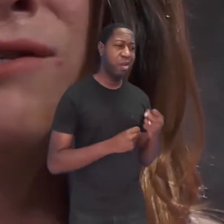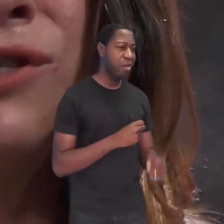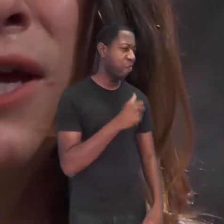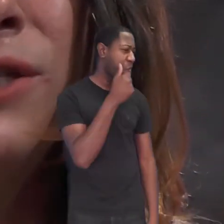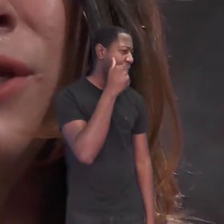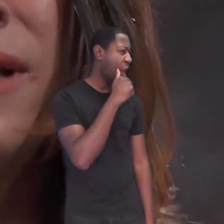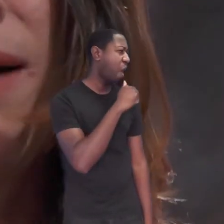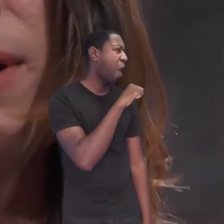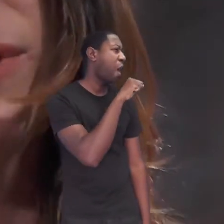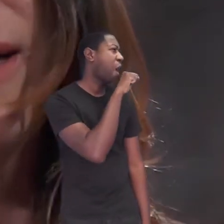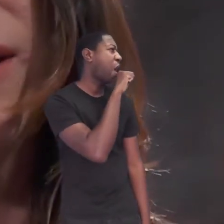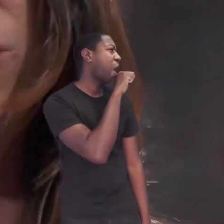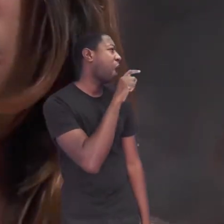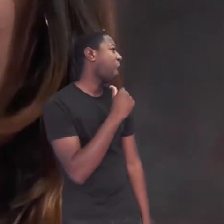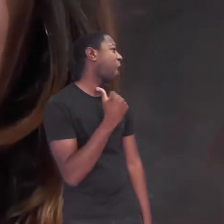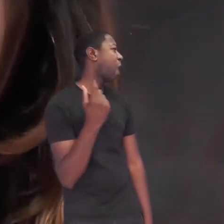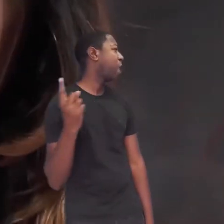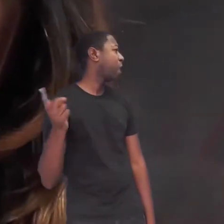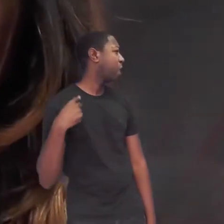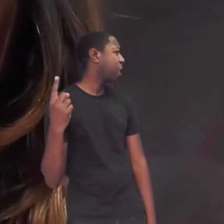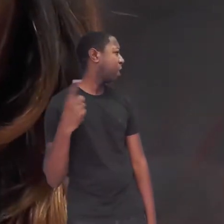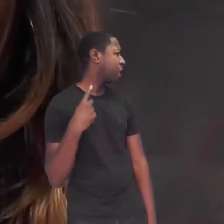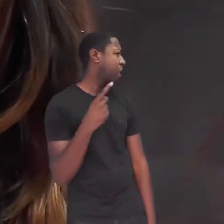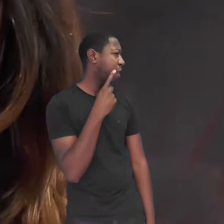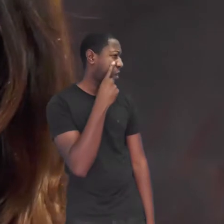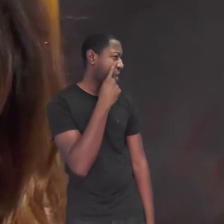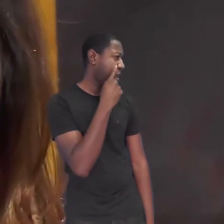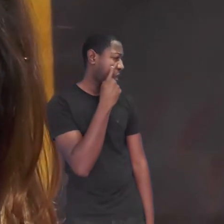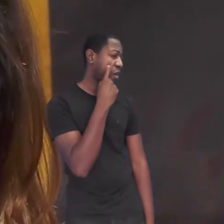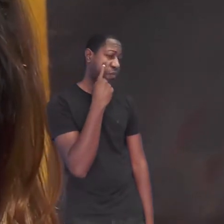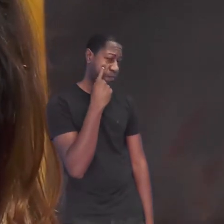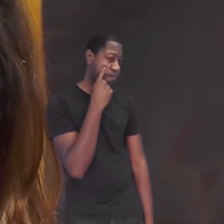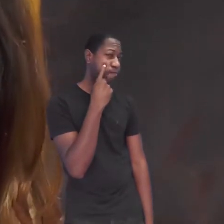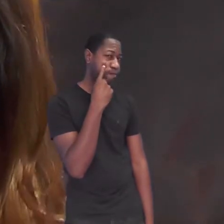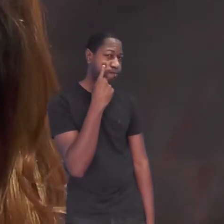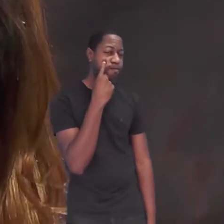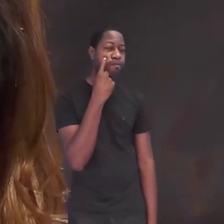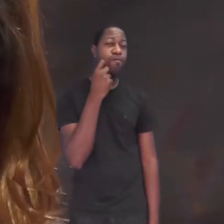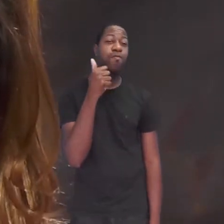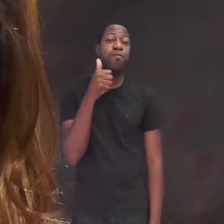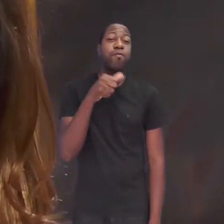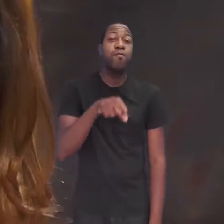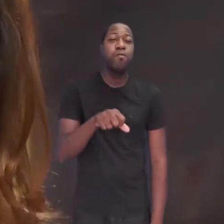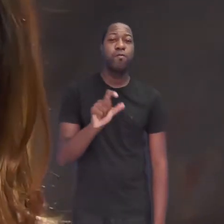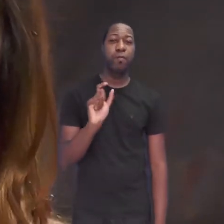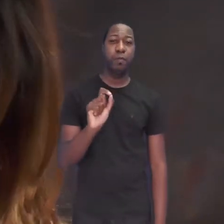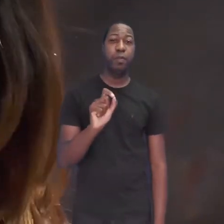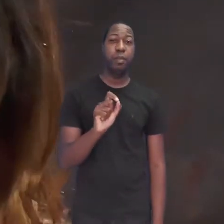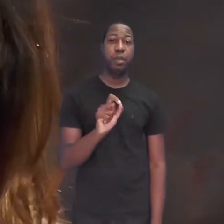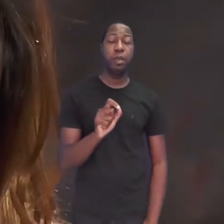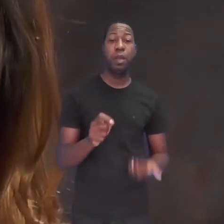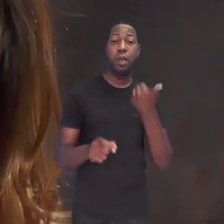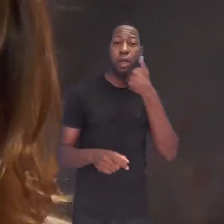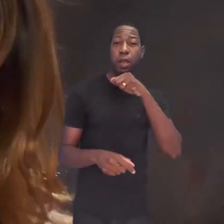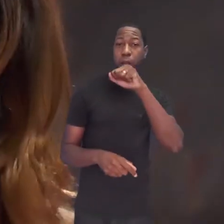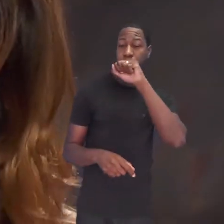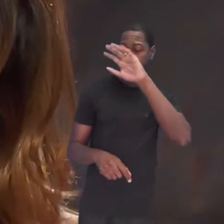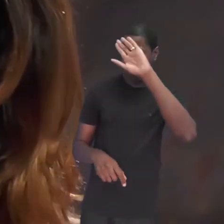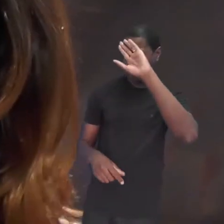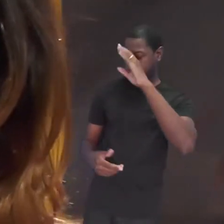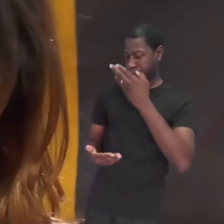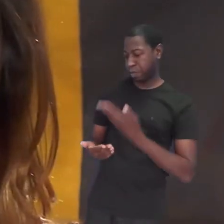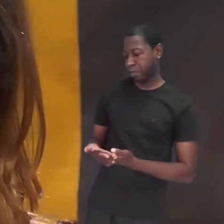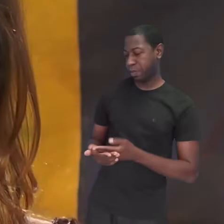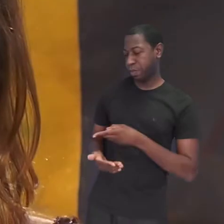dizer que a gente está maltratando o filhinho delas. E o pior é que a mãe deles ainda acredita e